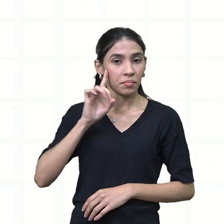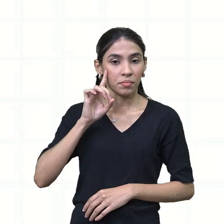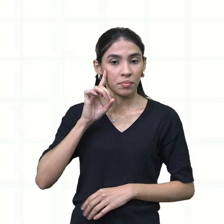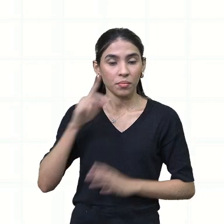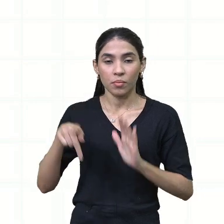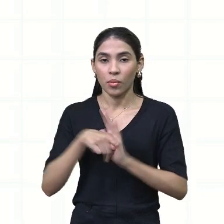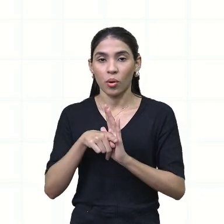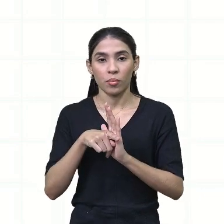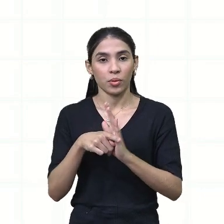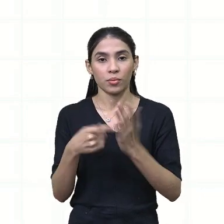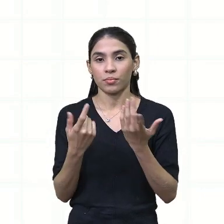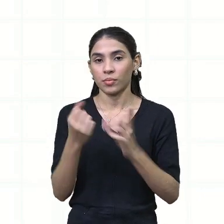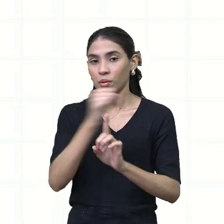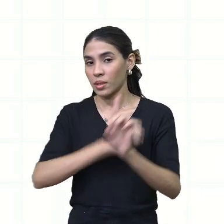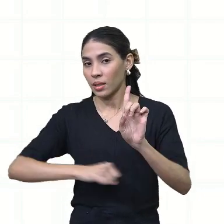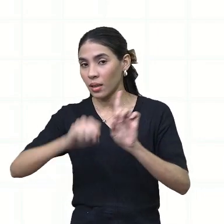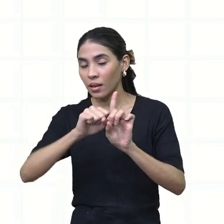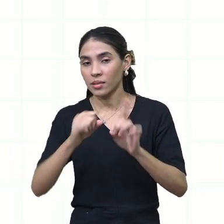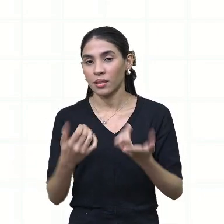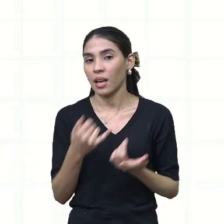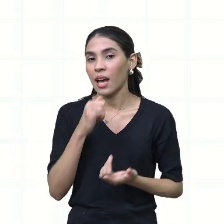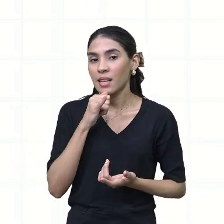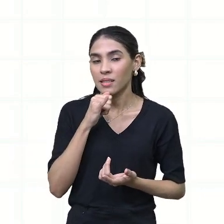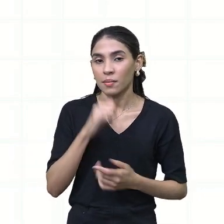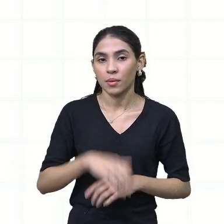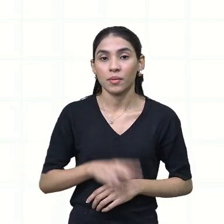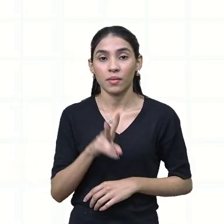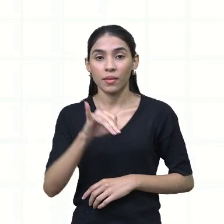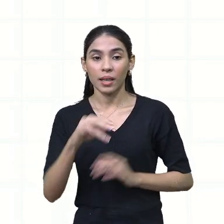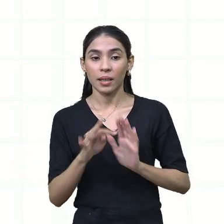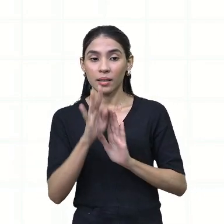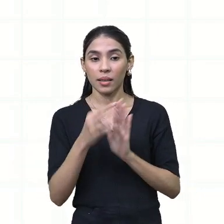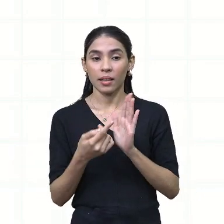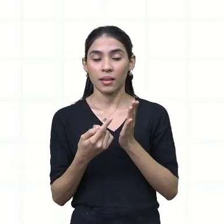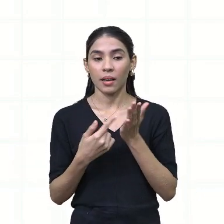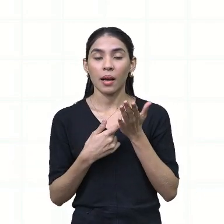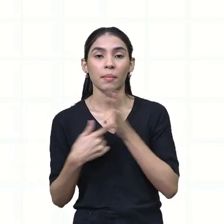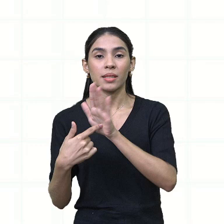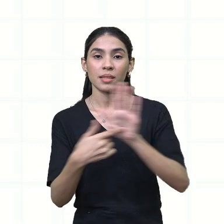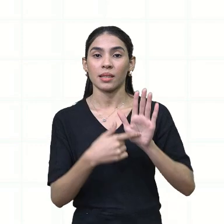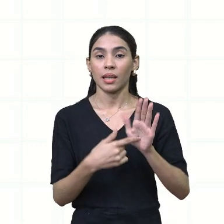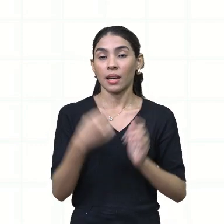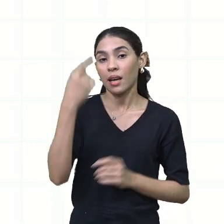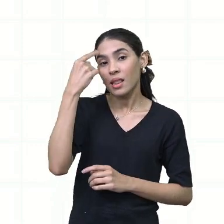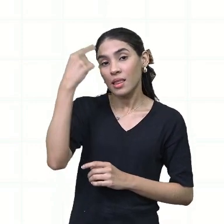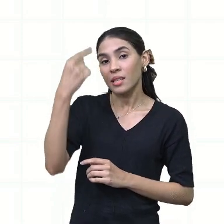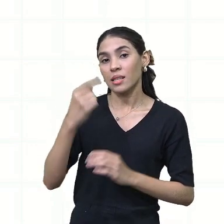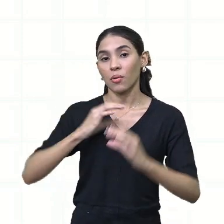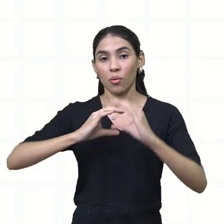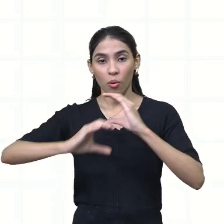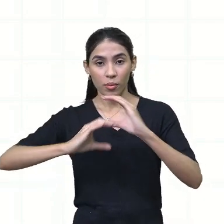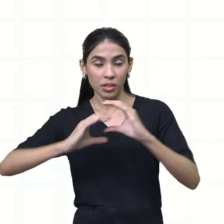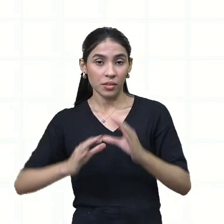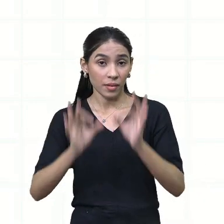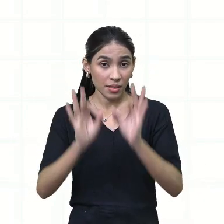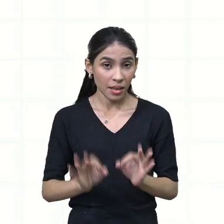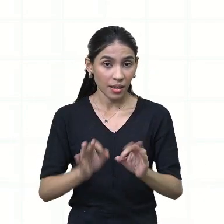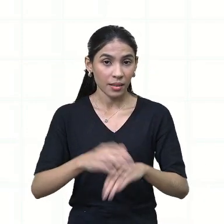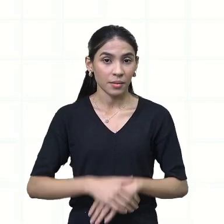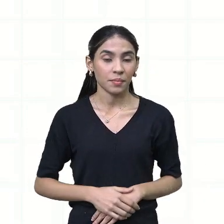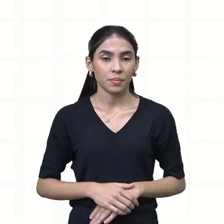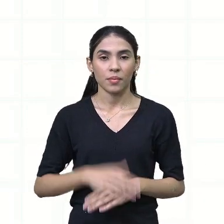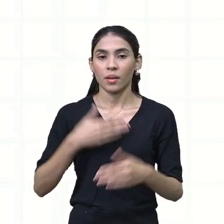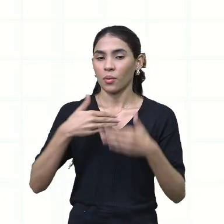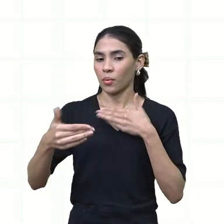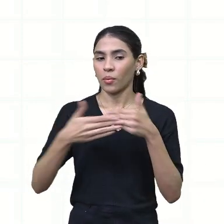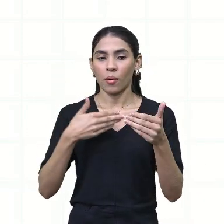sociedade. Eles vão apresentar uma intenção comunicativa bem definida. Toda e